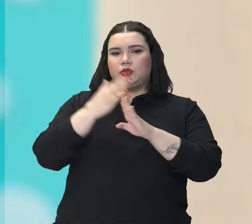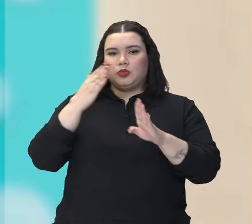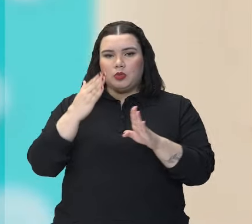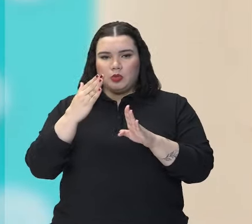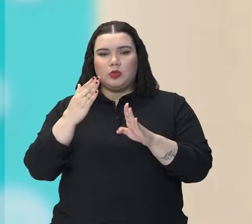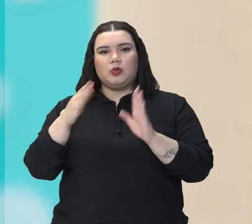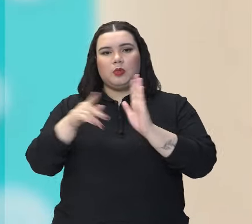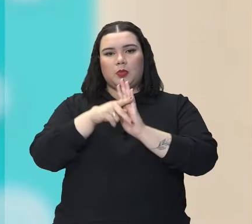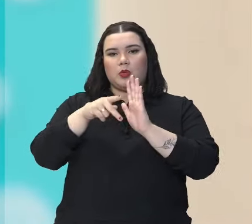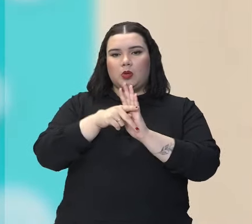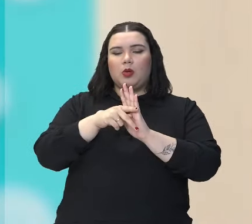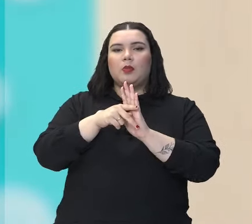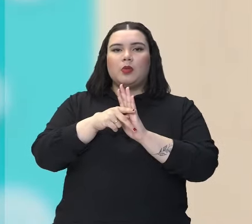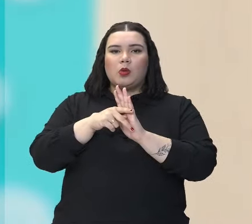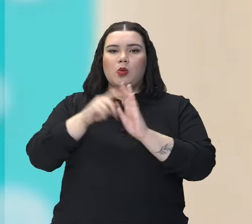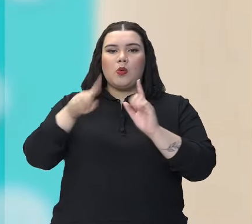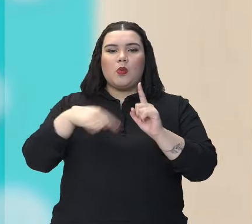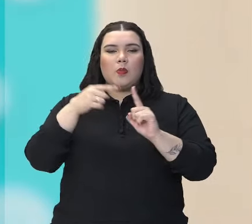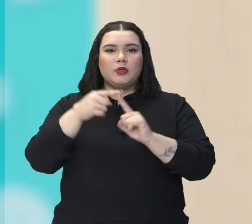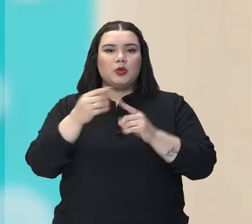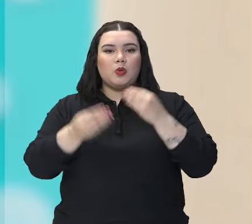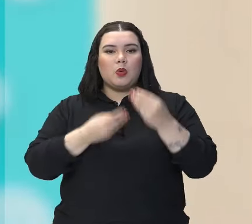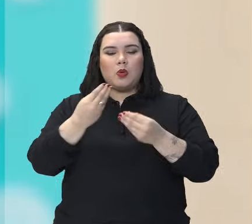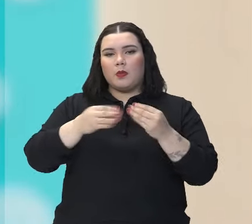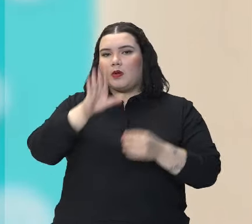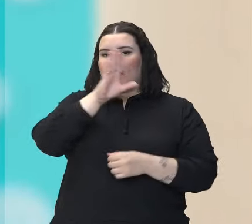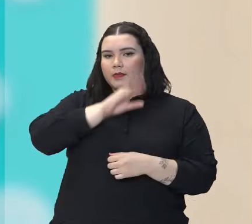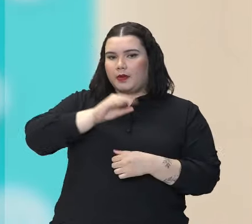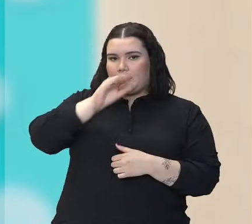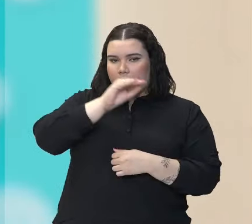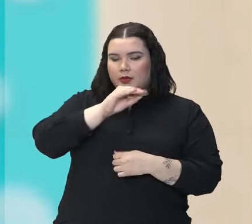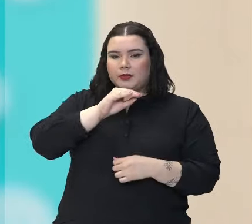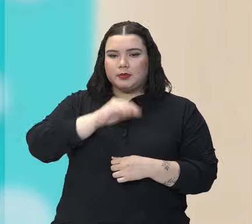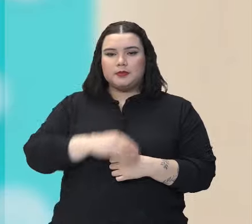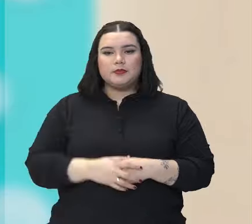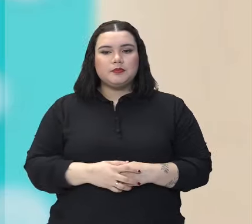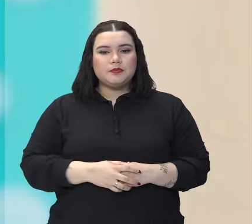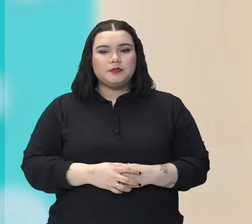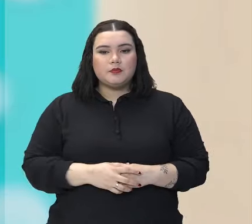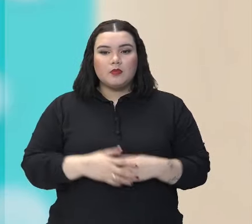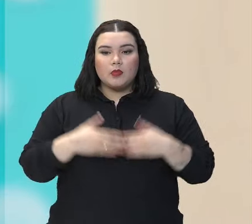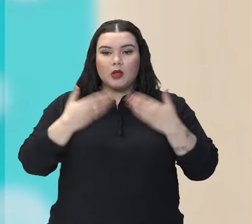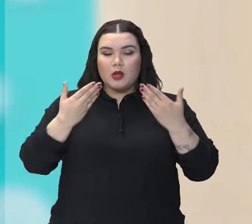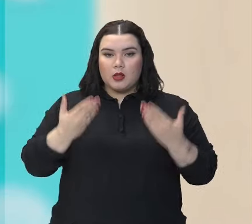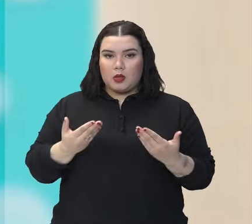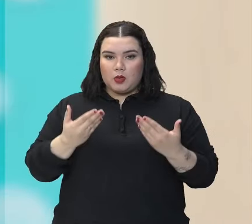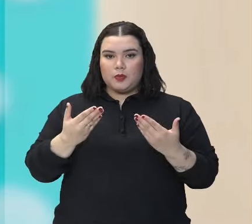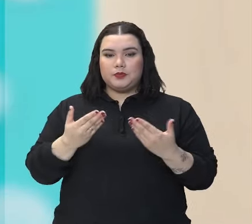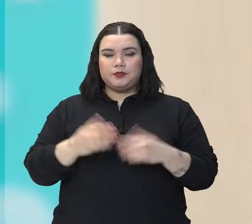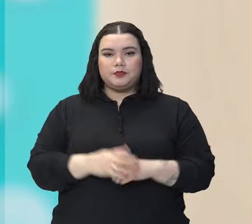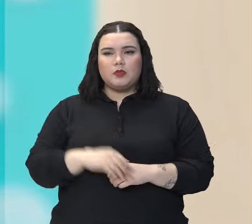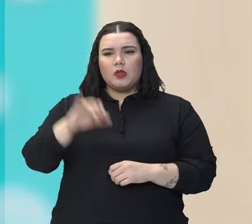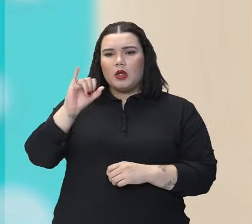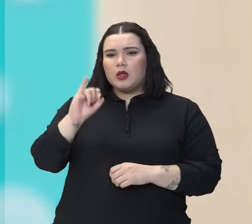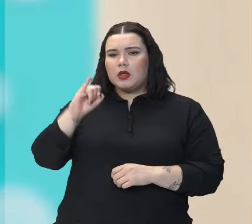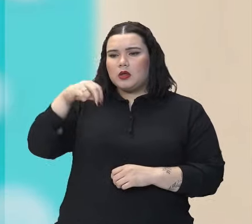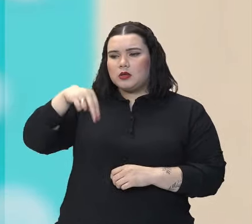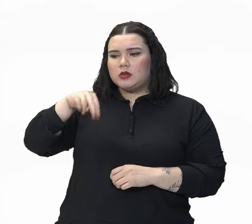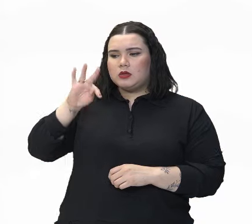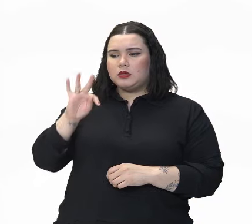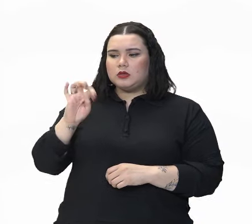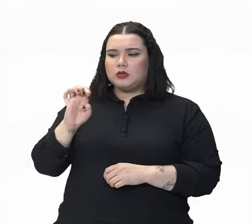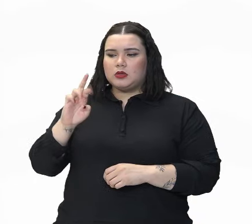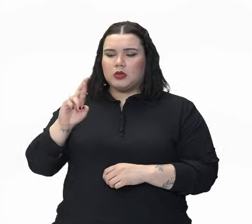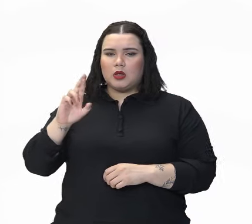intencionalidade de quem passa a mensagem. Então, os interlocutores sempre